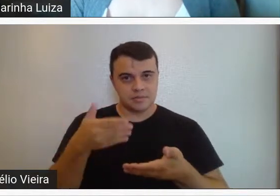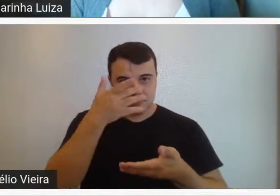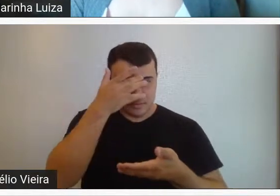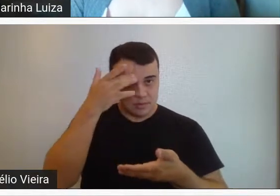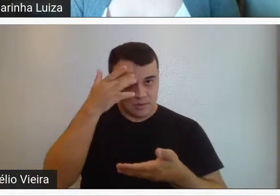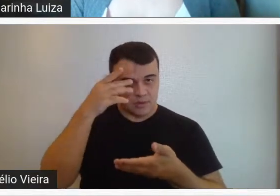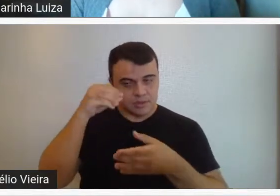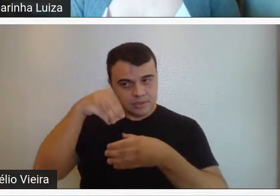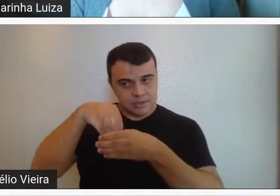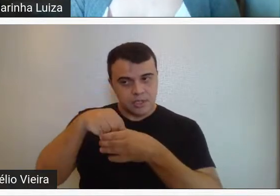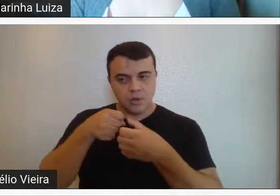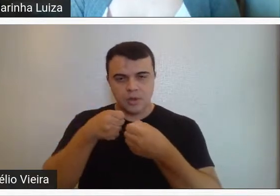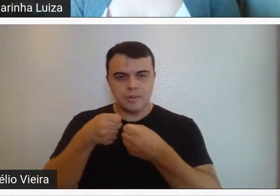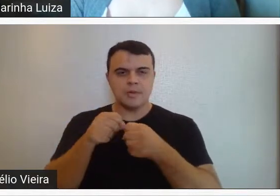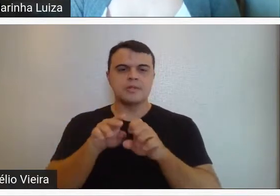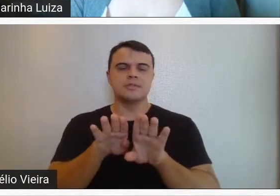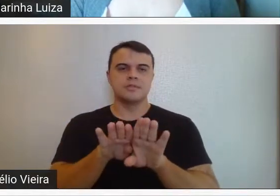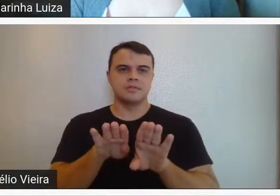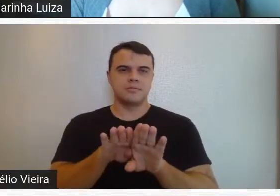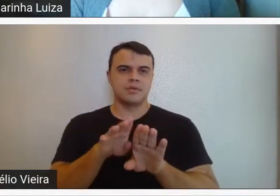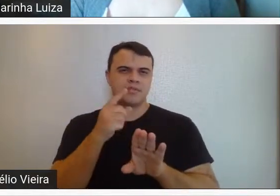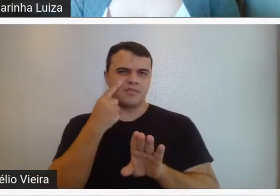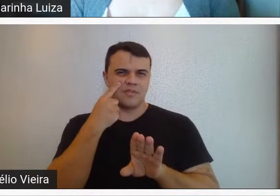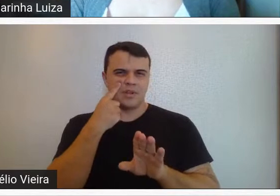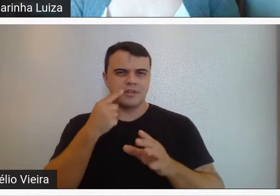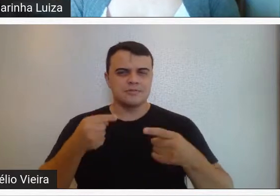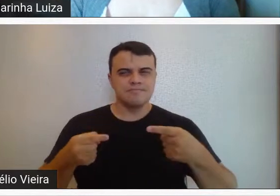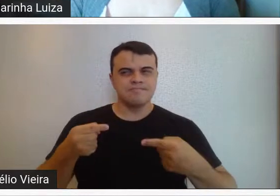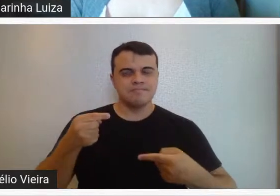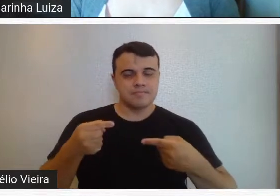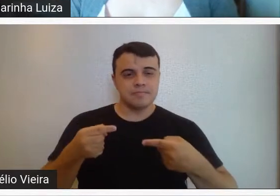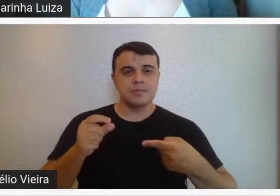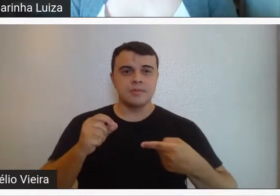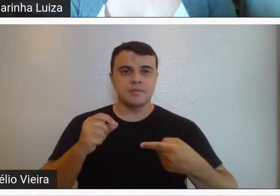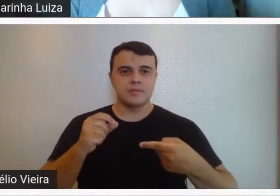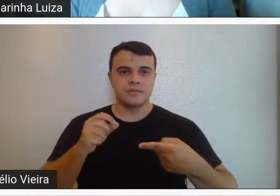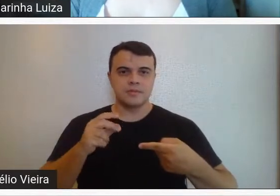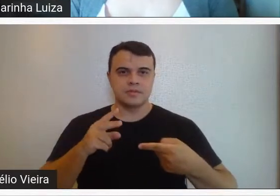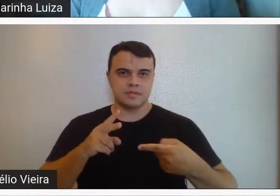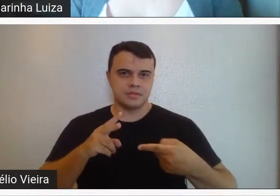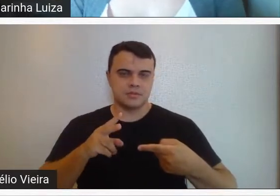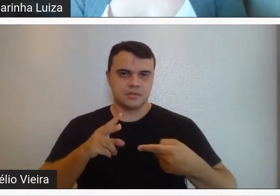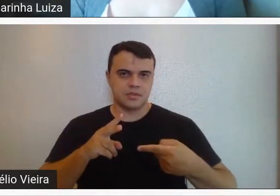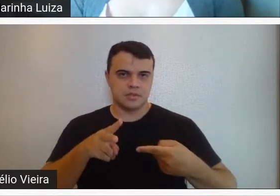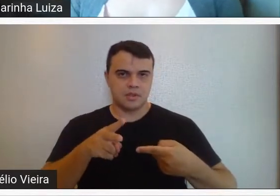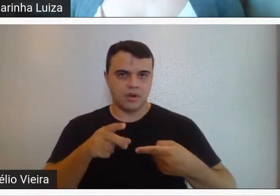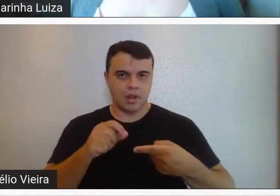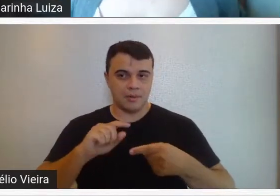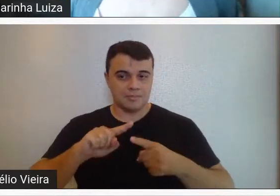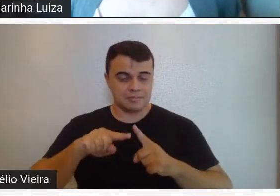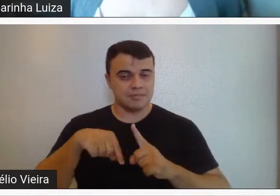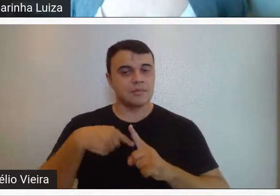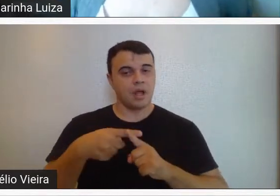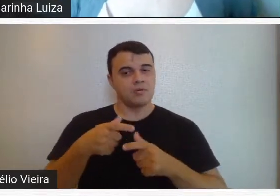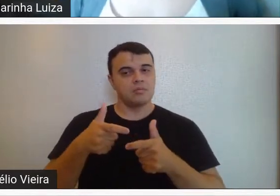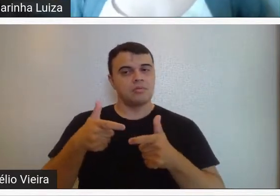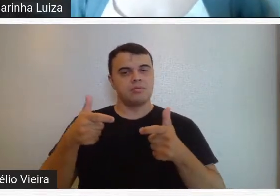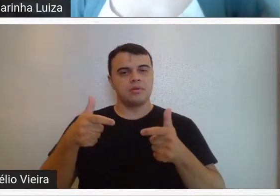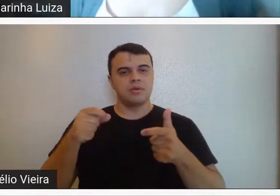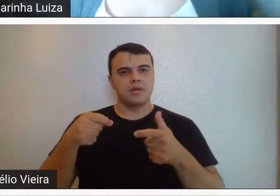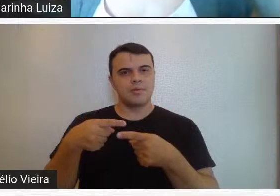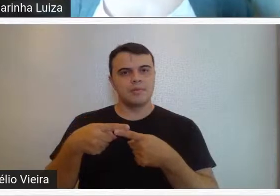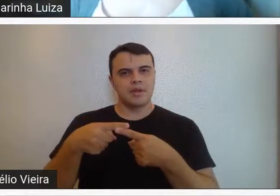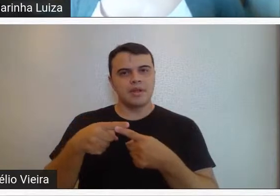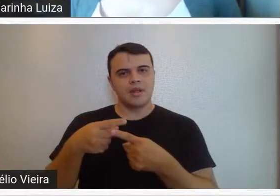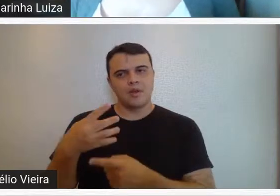dentro da própria imprensa. Então, a gente vê esse embate, ele cresce justamente com a exposição